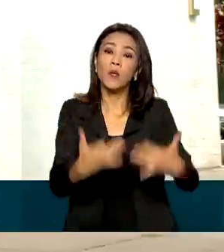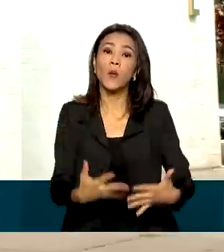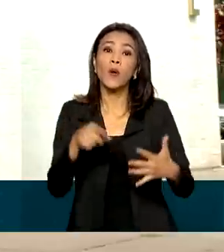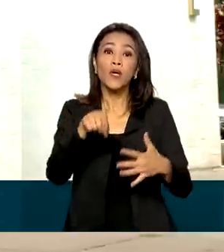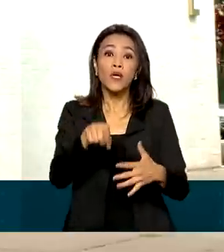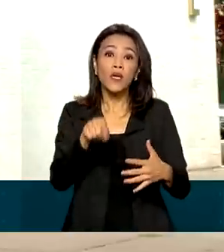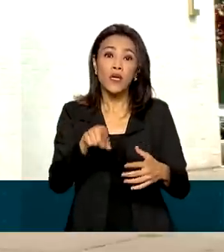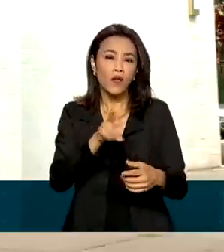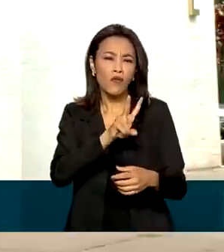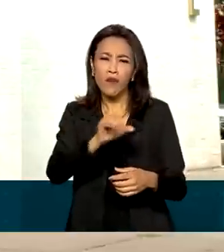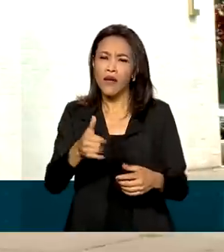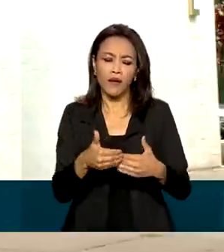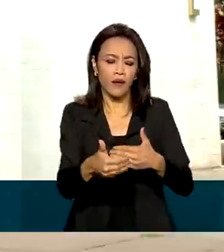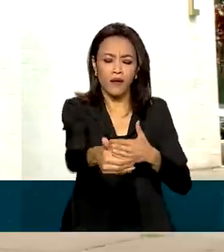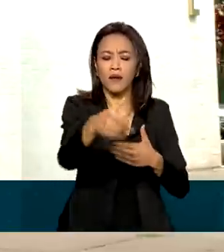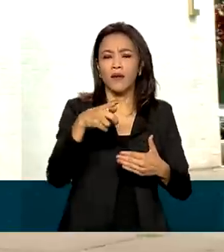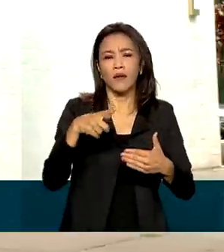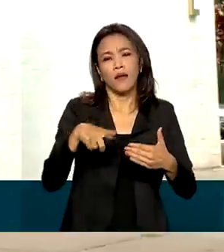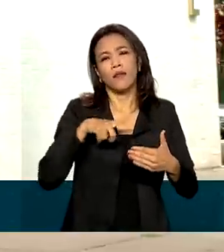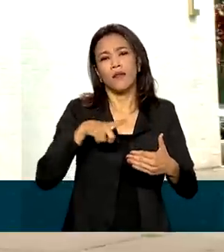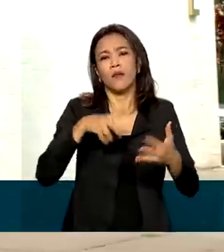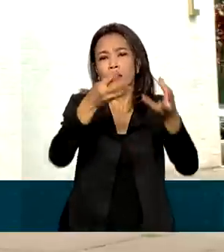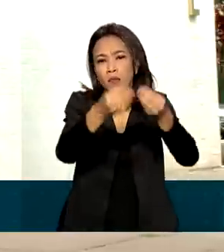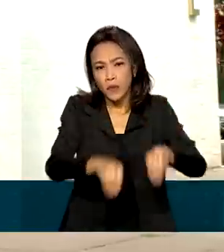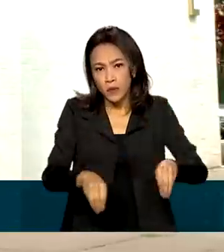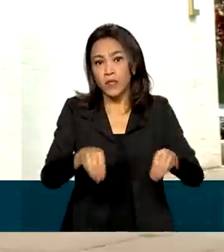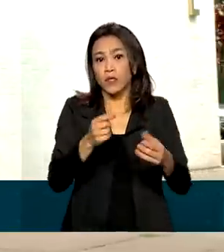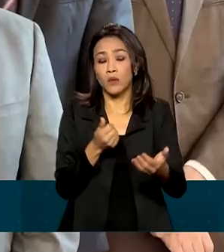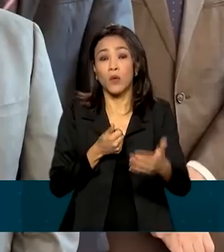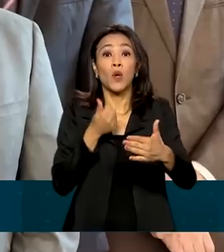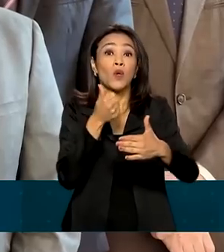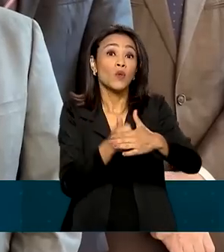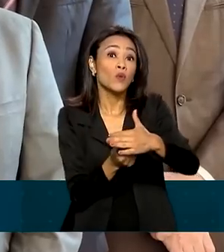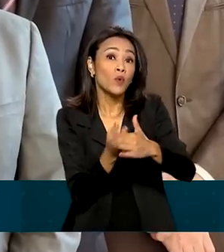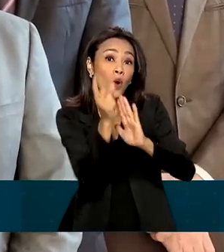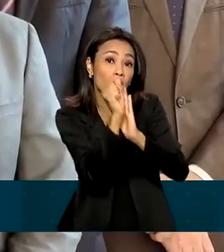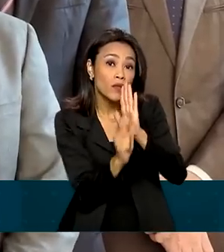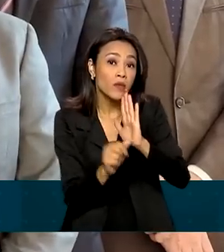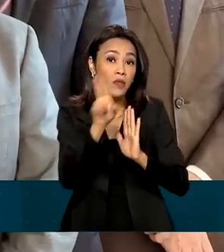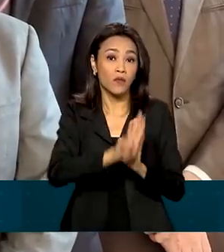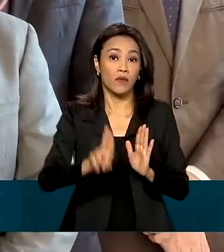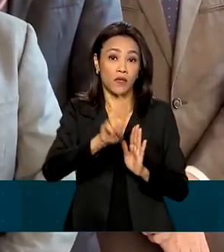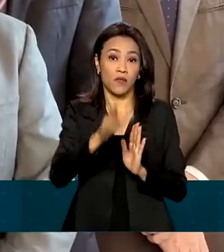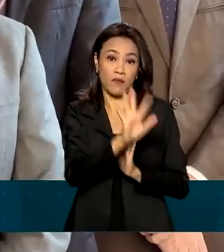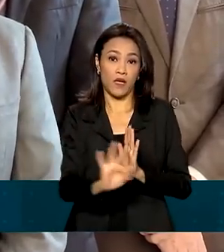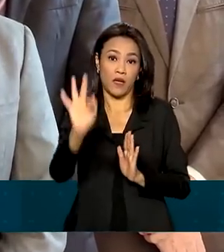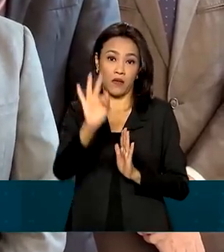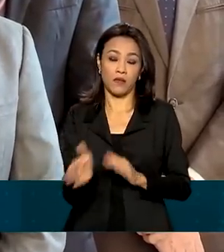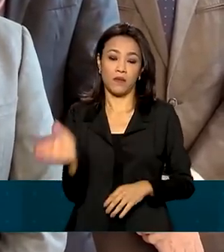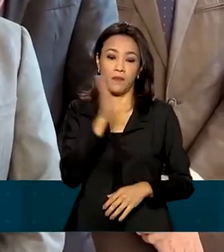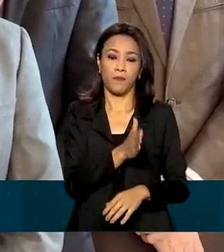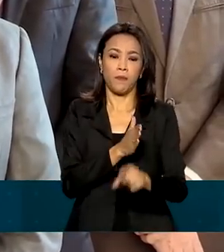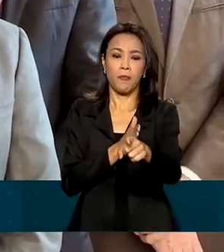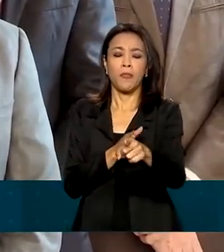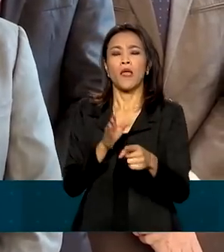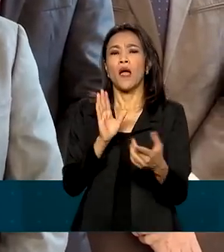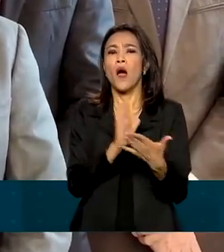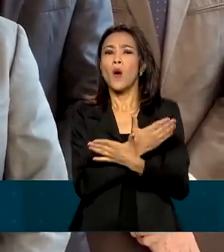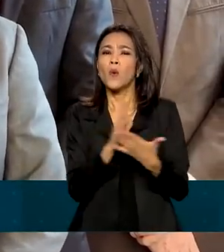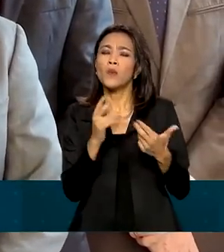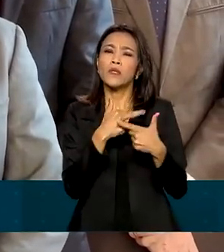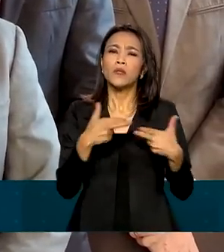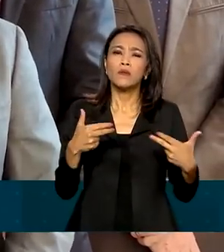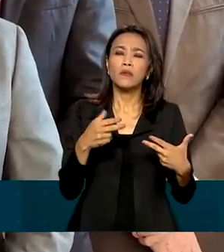não vai comprometer as despesas básicas das universidades federais. Todos aqueles casos pontuais em que as universidades